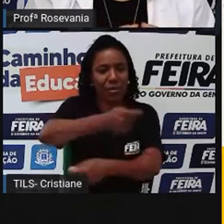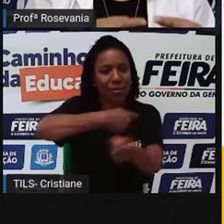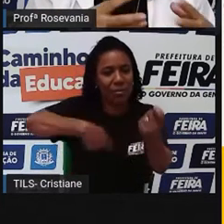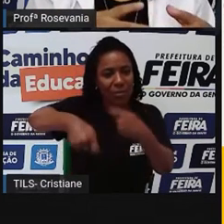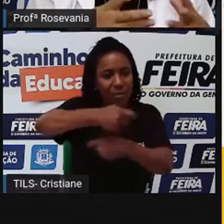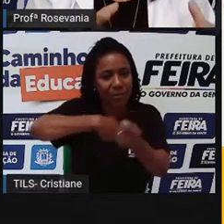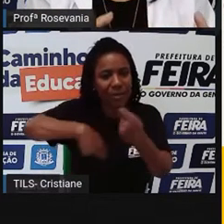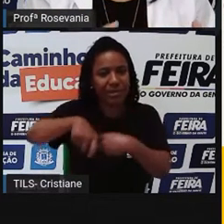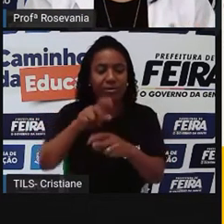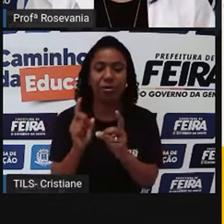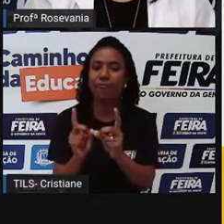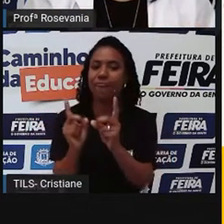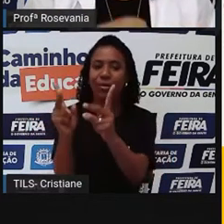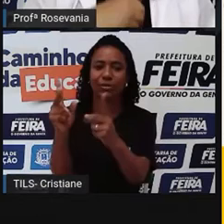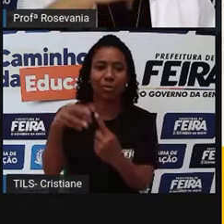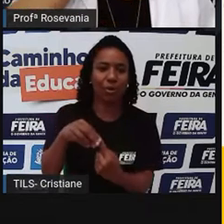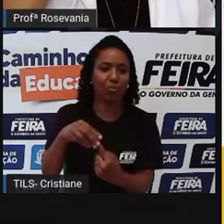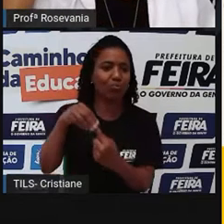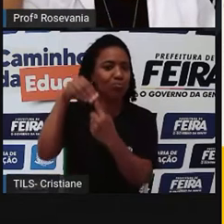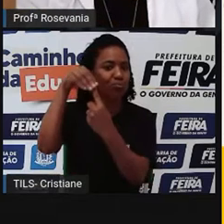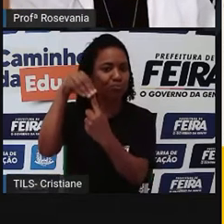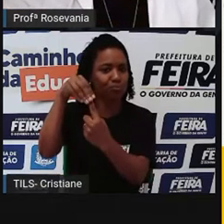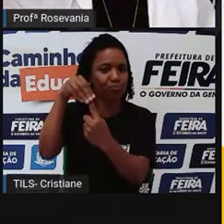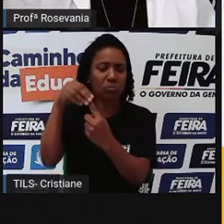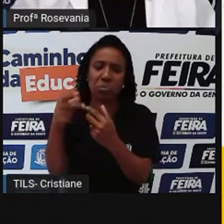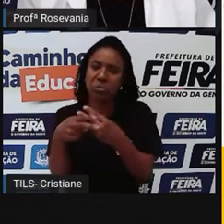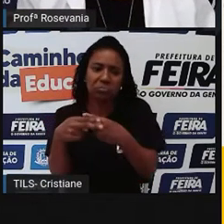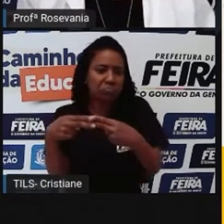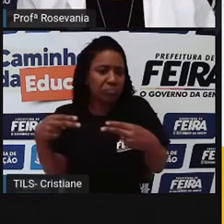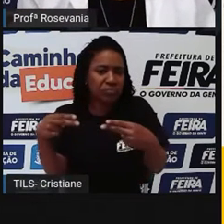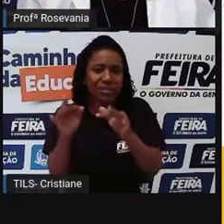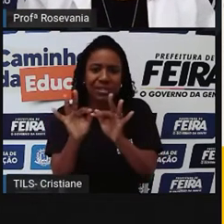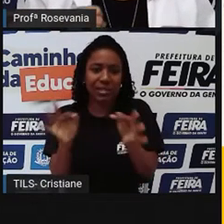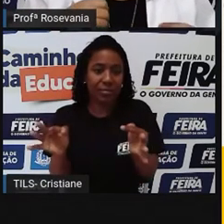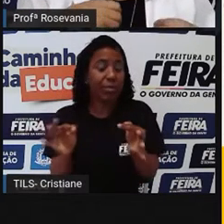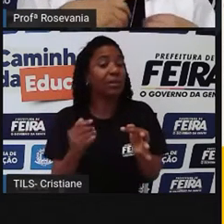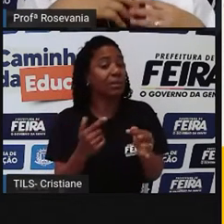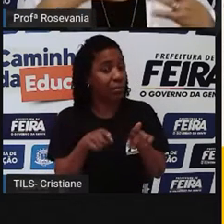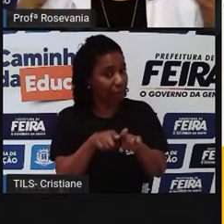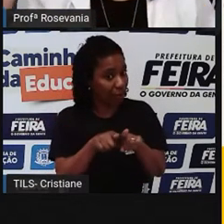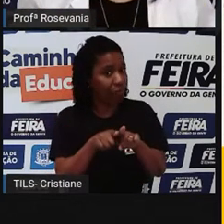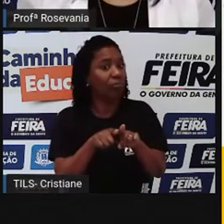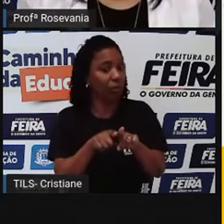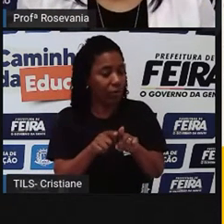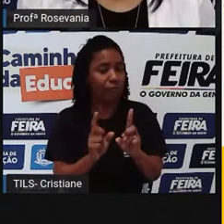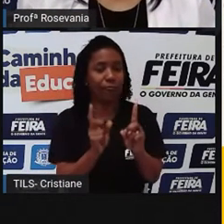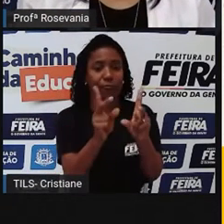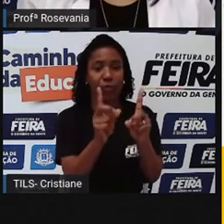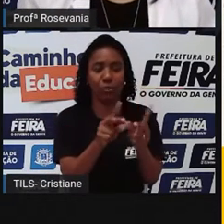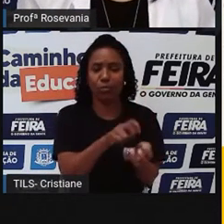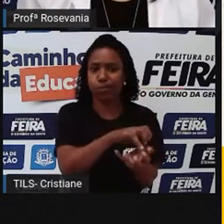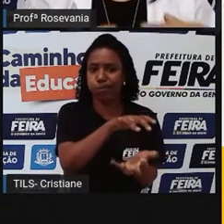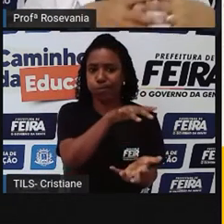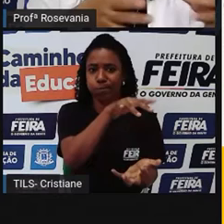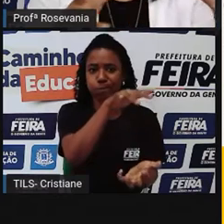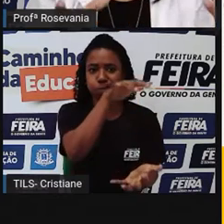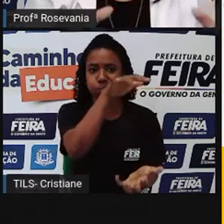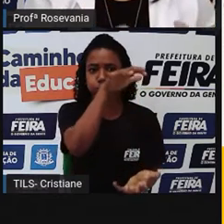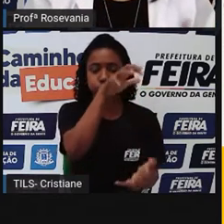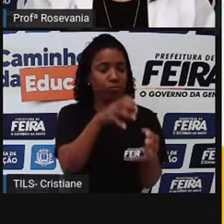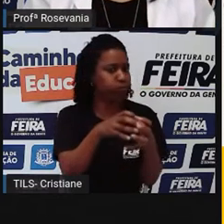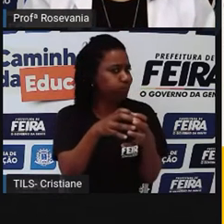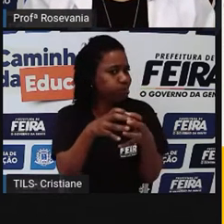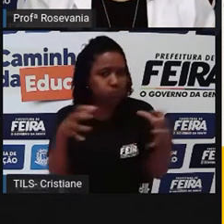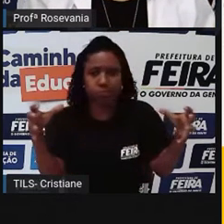vende um produto só, até aquele comércio varejista, né, que vende uma série de produtos ali